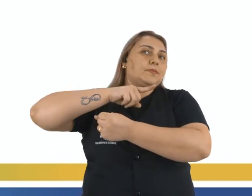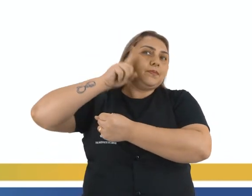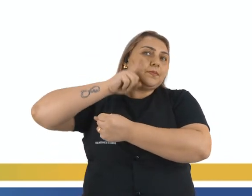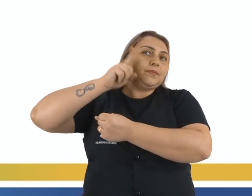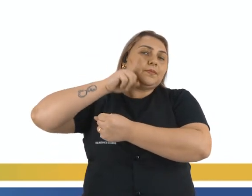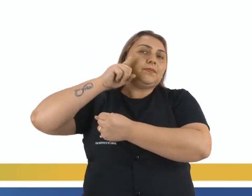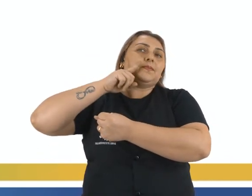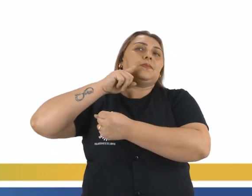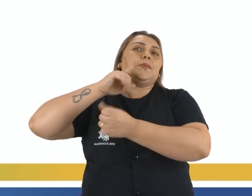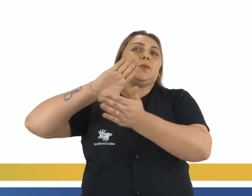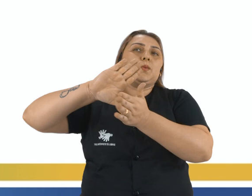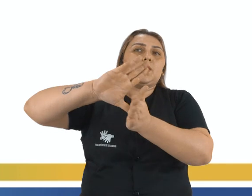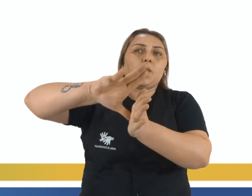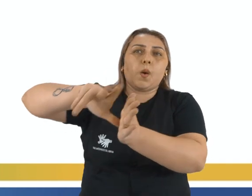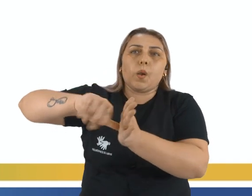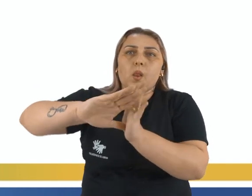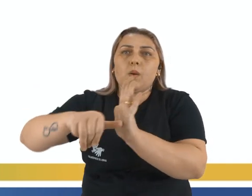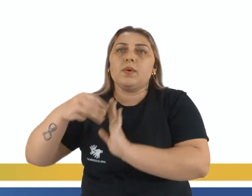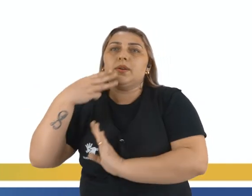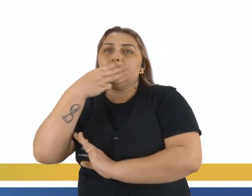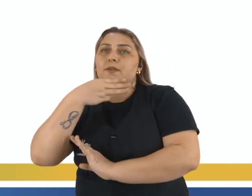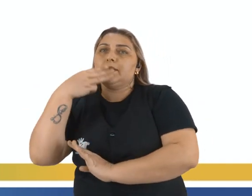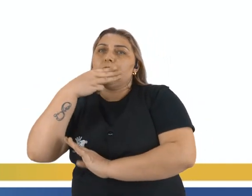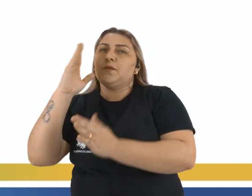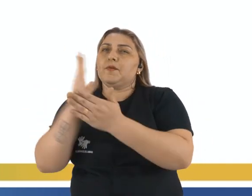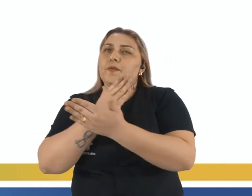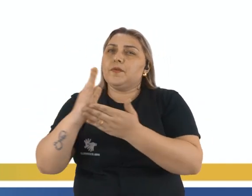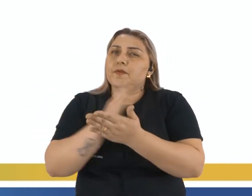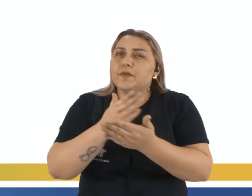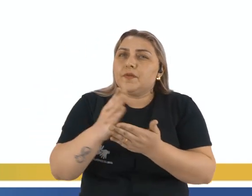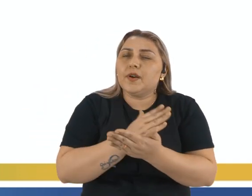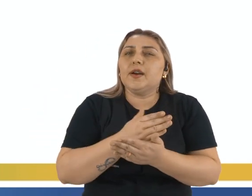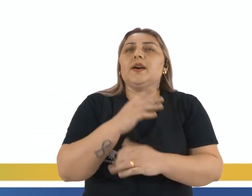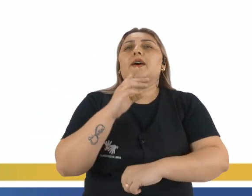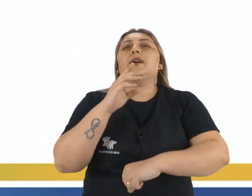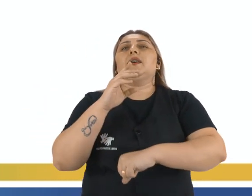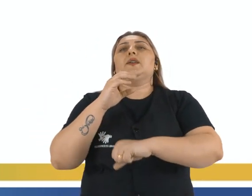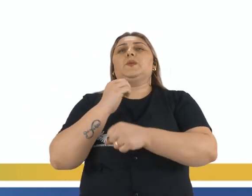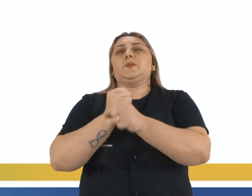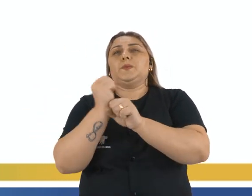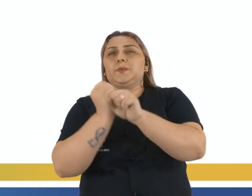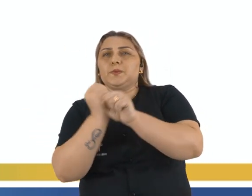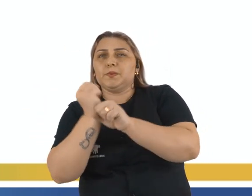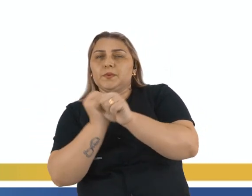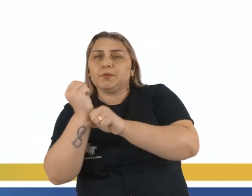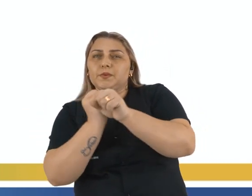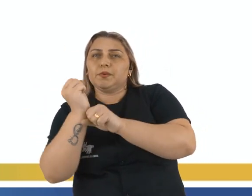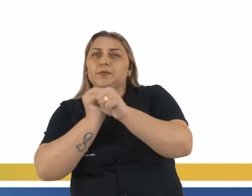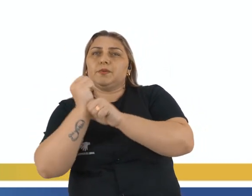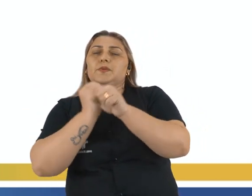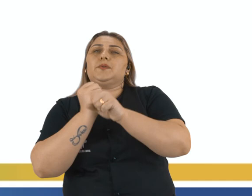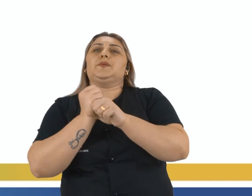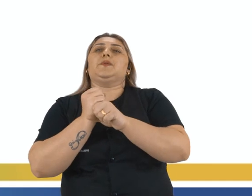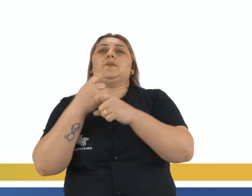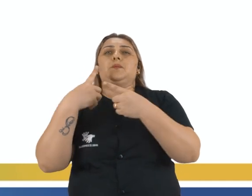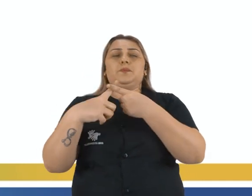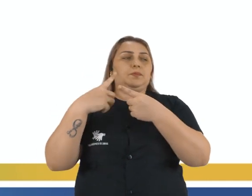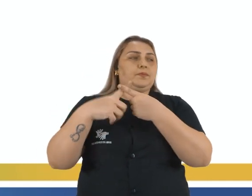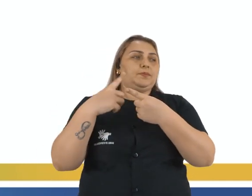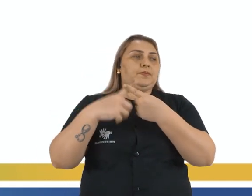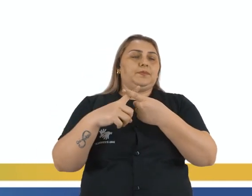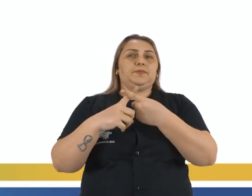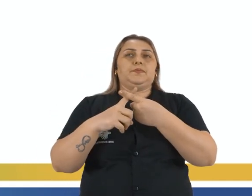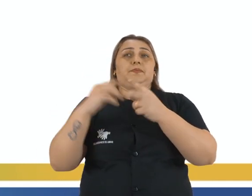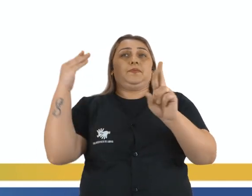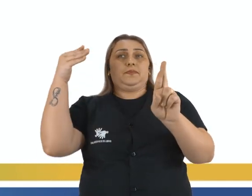boicotaram o açúcar haitiano durante várias décadas, né? Por conta do fato de que eles